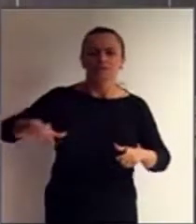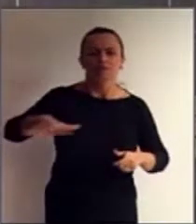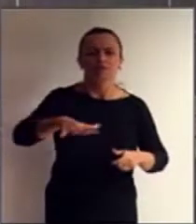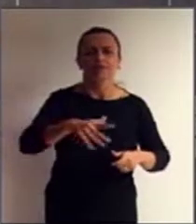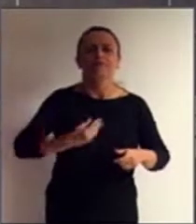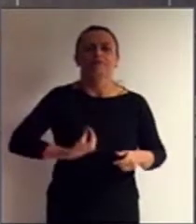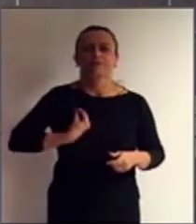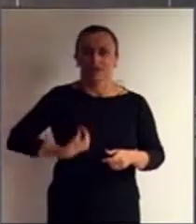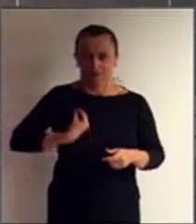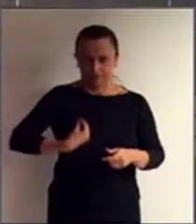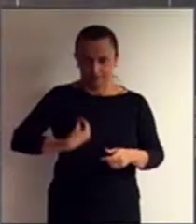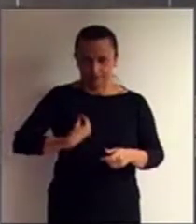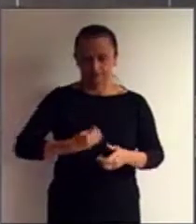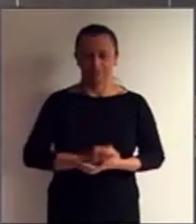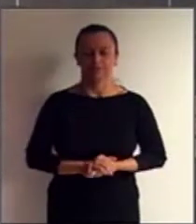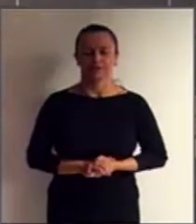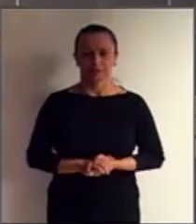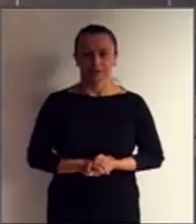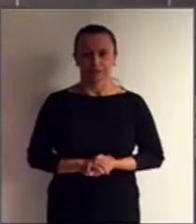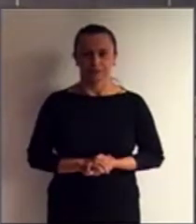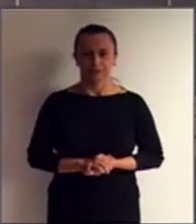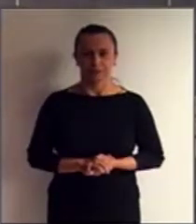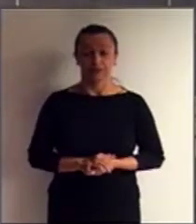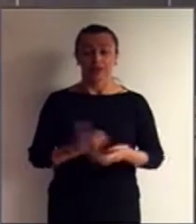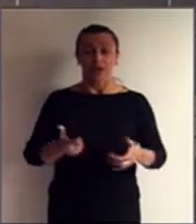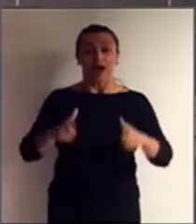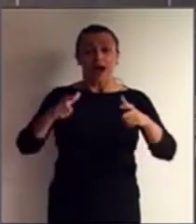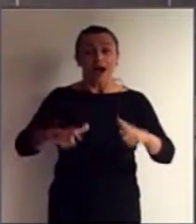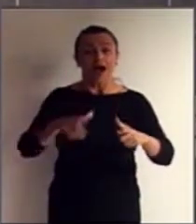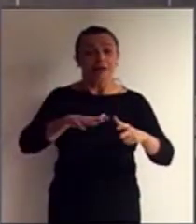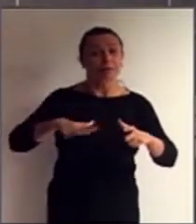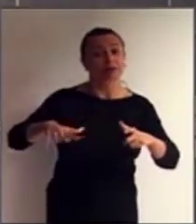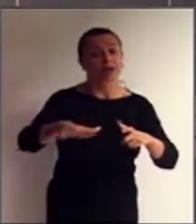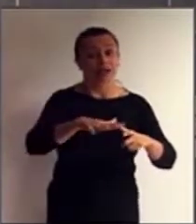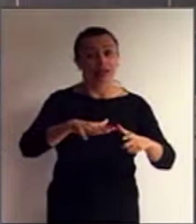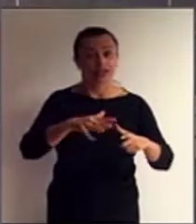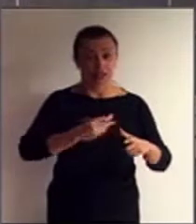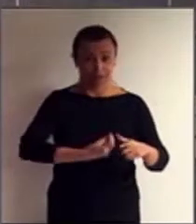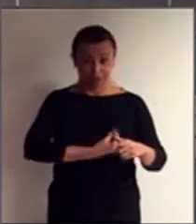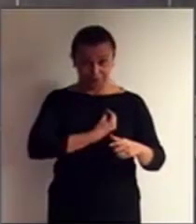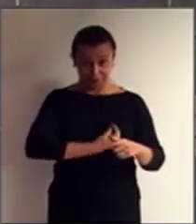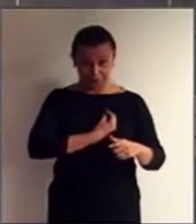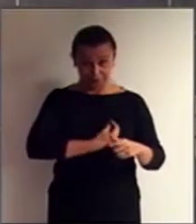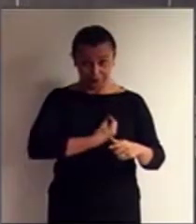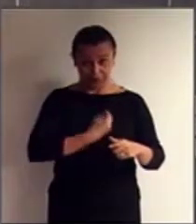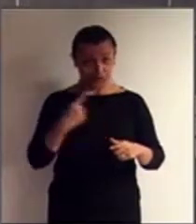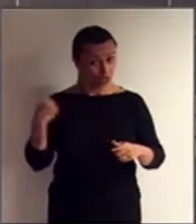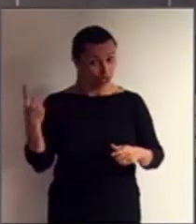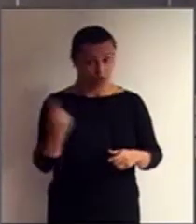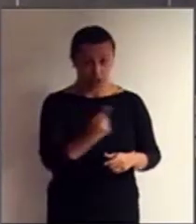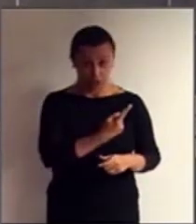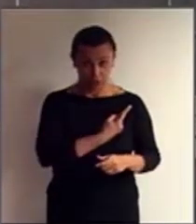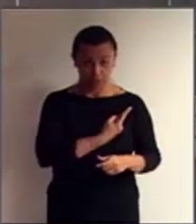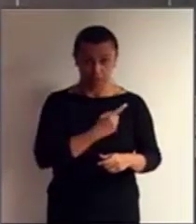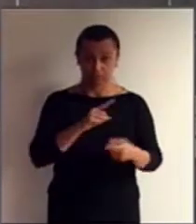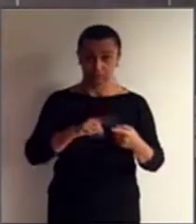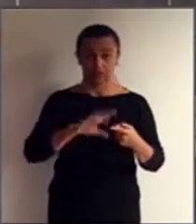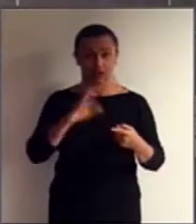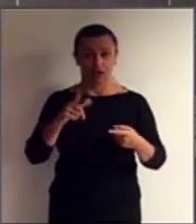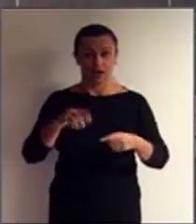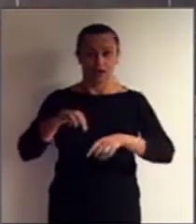Então, é este ambiente, são as condições ambientais, sejam elas